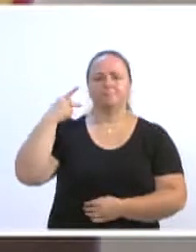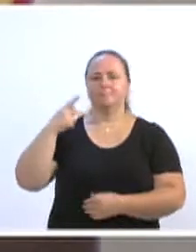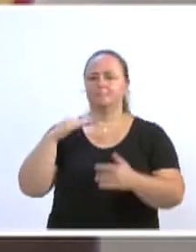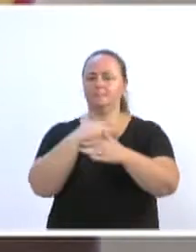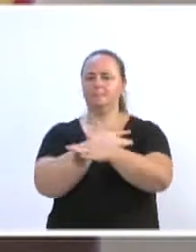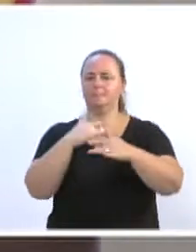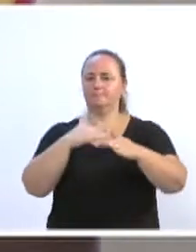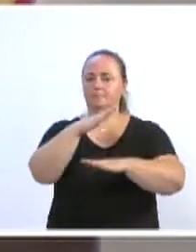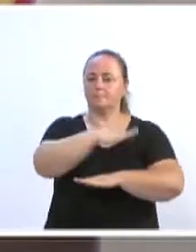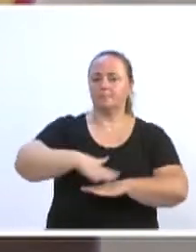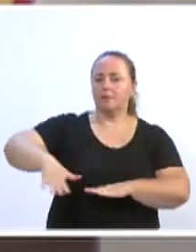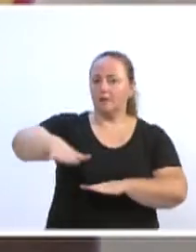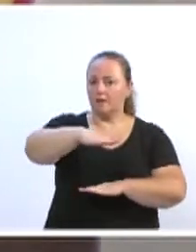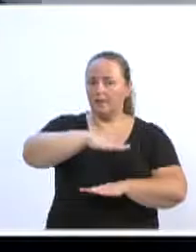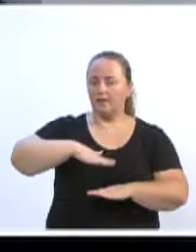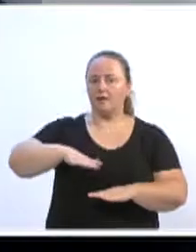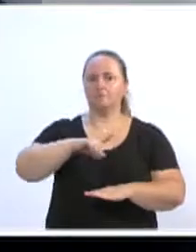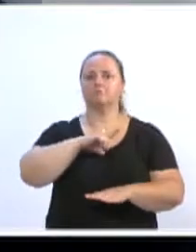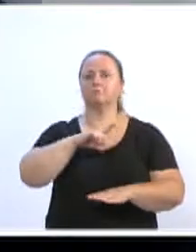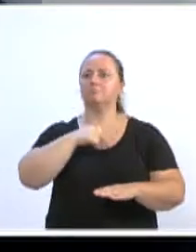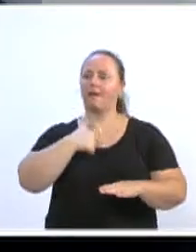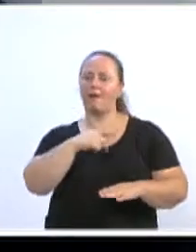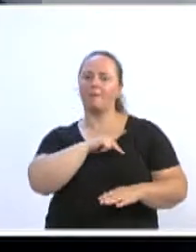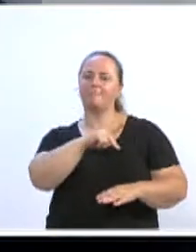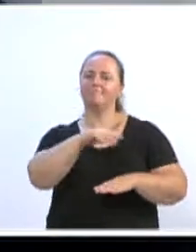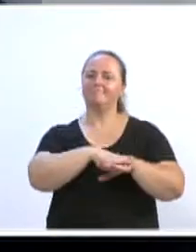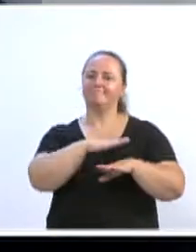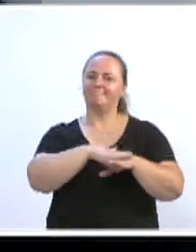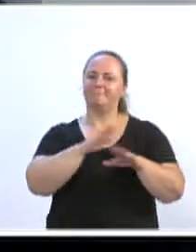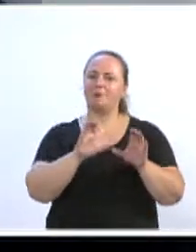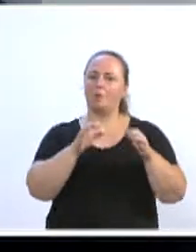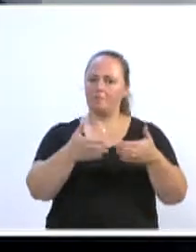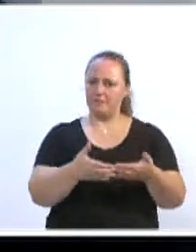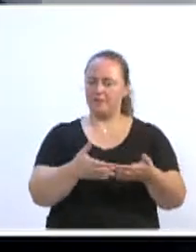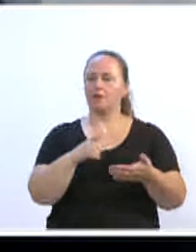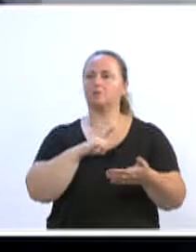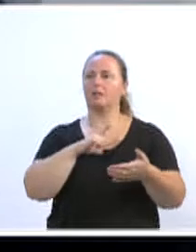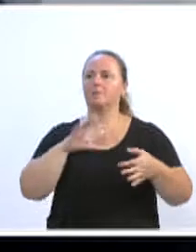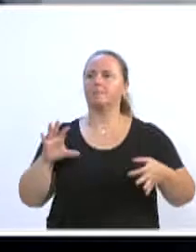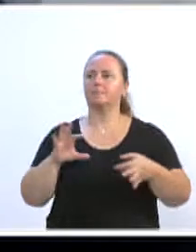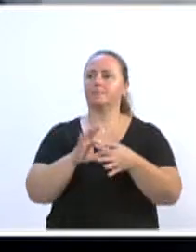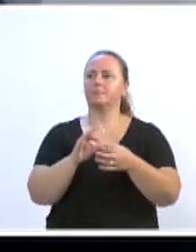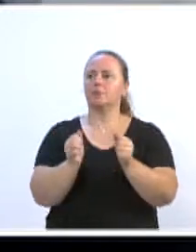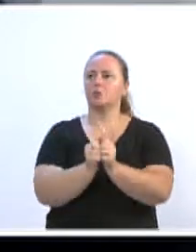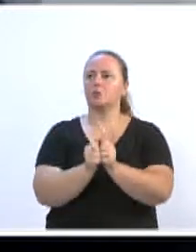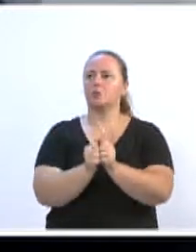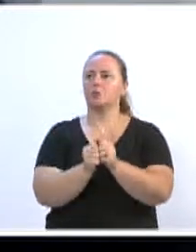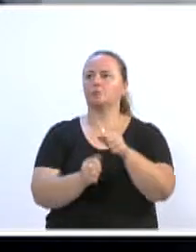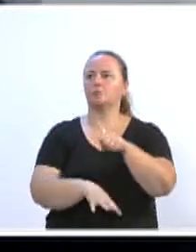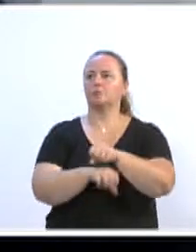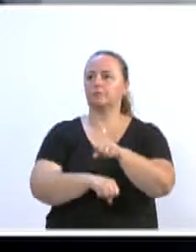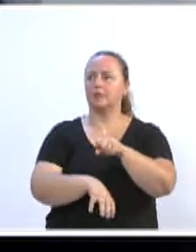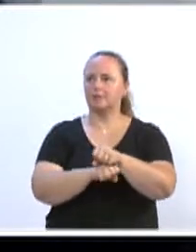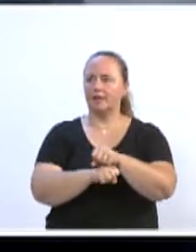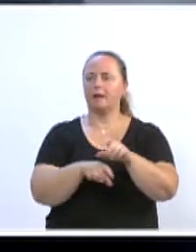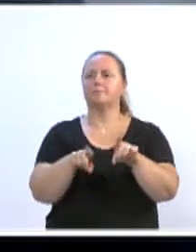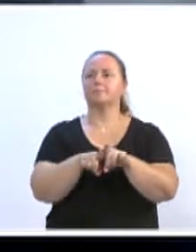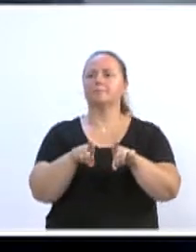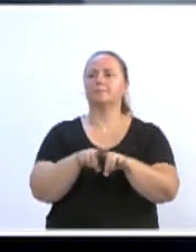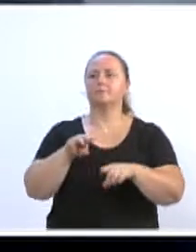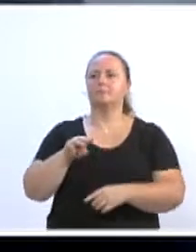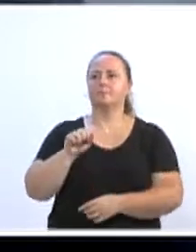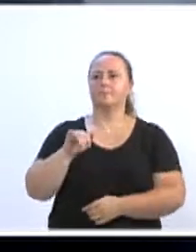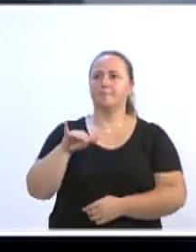nosso município, na qual presido, e tivemos a participação do CETERB e também da participação do Maio Amarelo. Quero